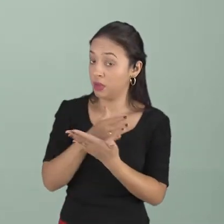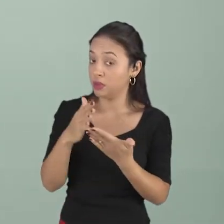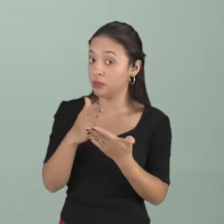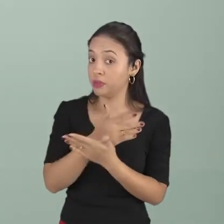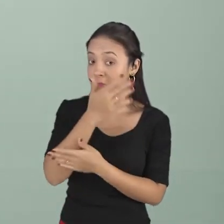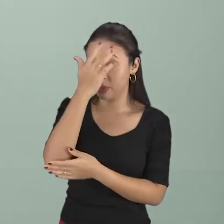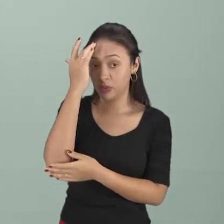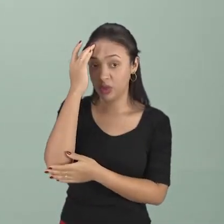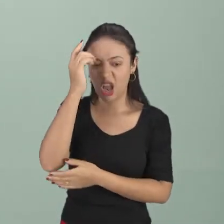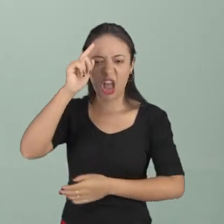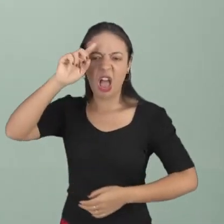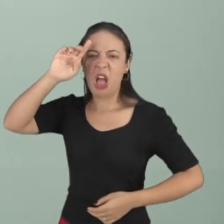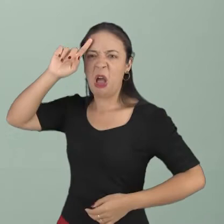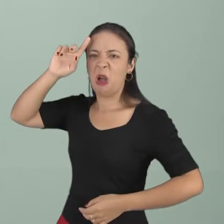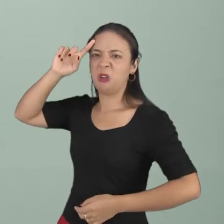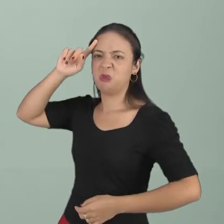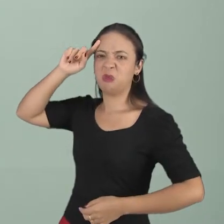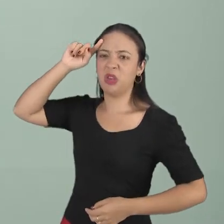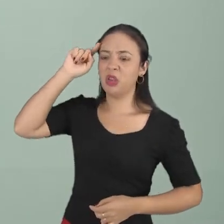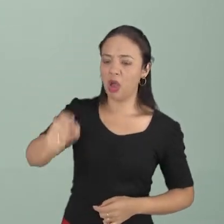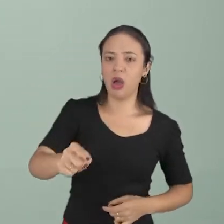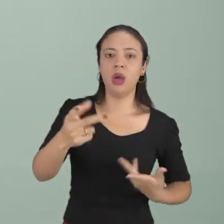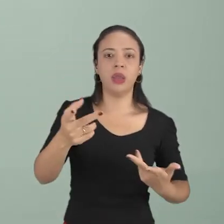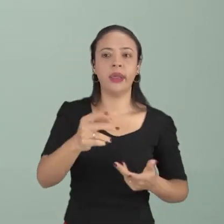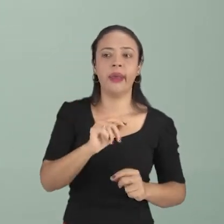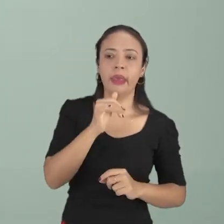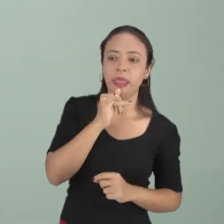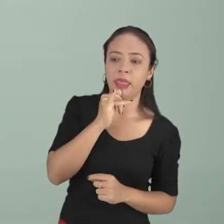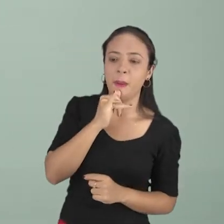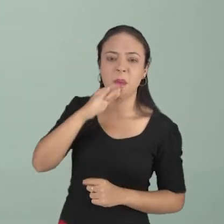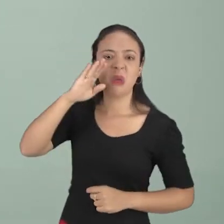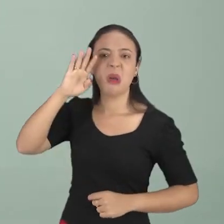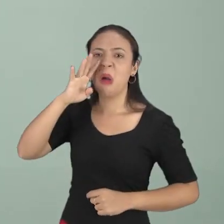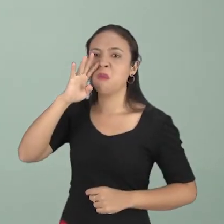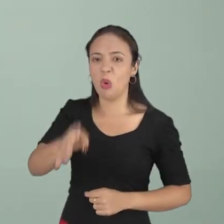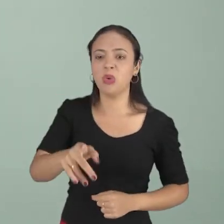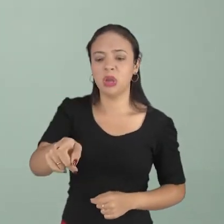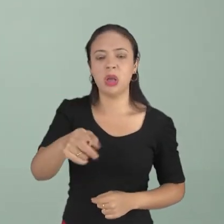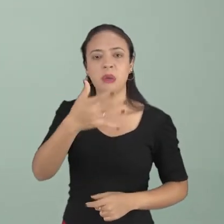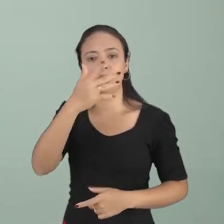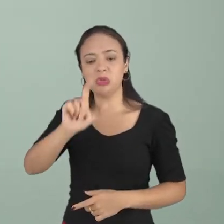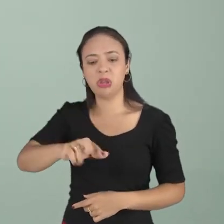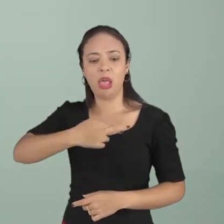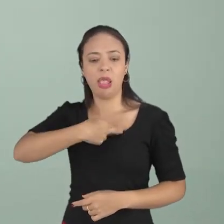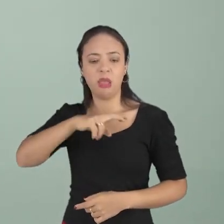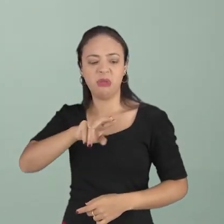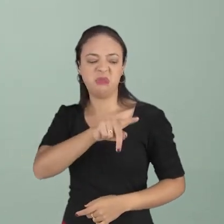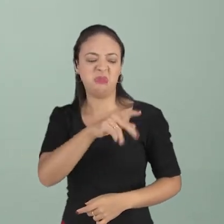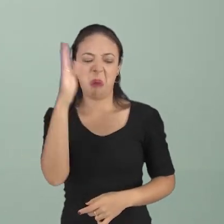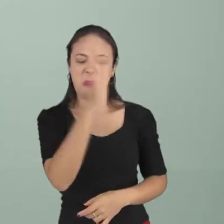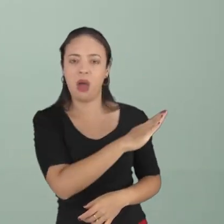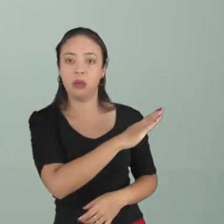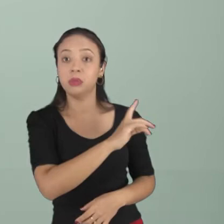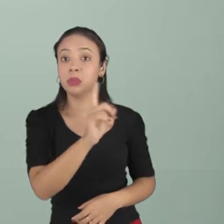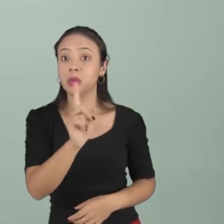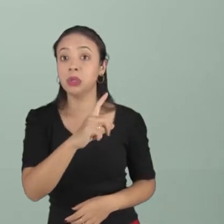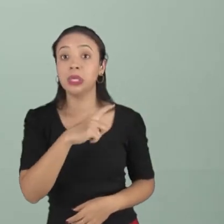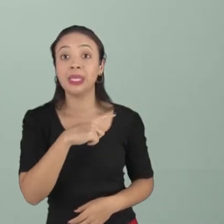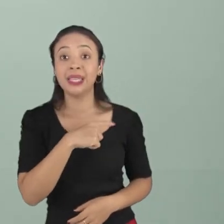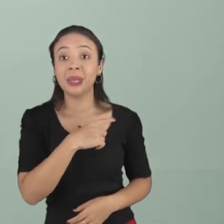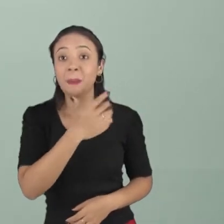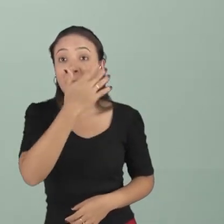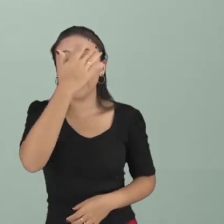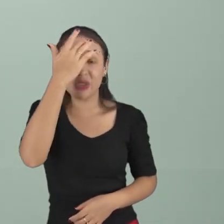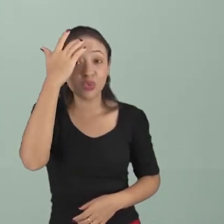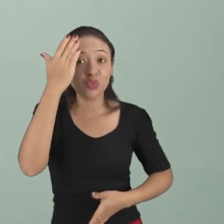determinadas religiões e dizem assim, aquela religião faz o mal. Gente, você pode encontrar religiosos de qualquer